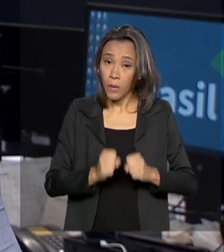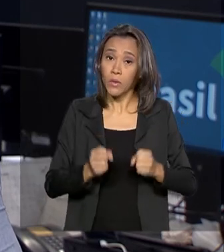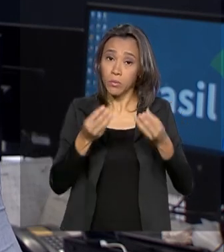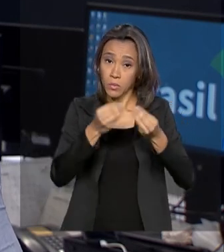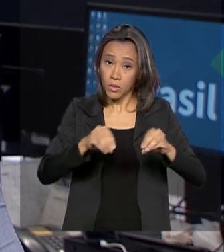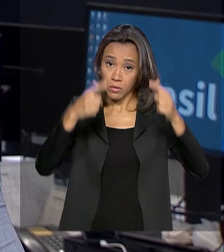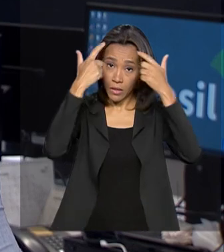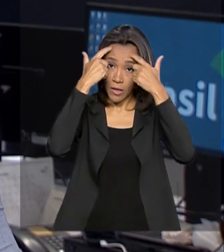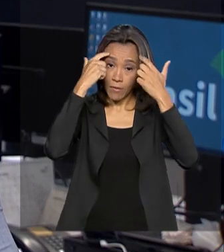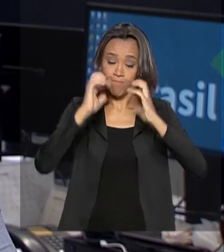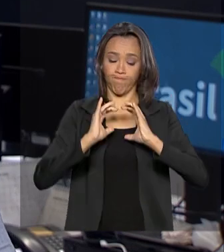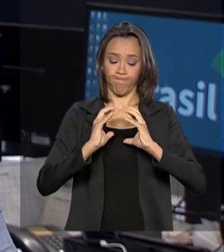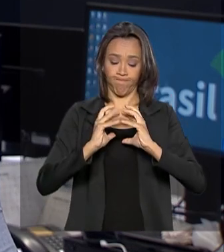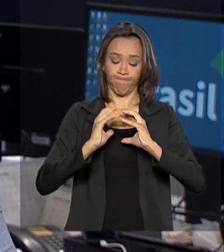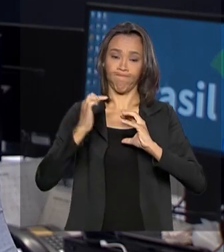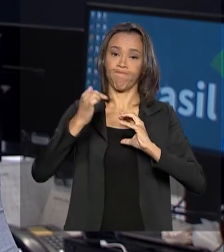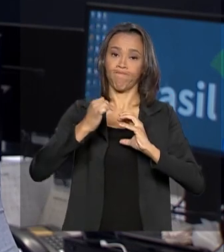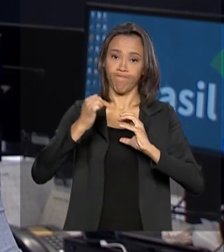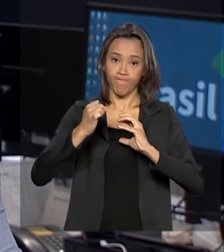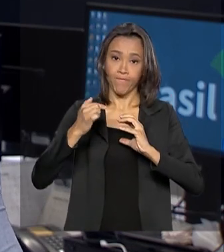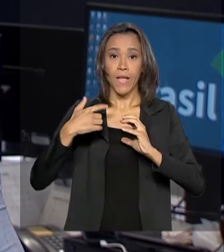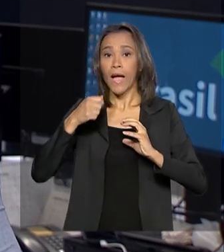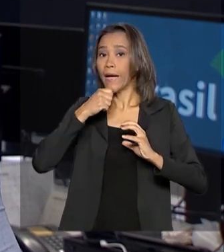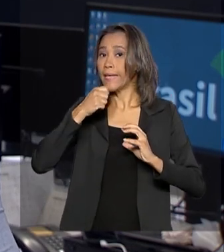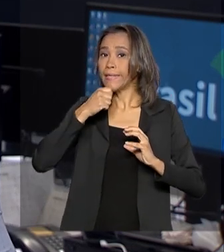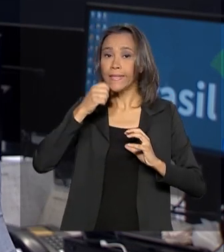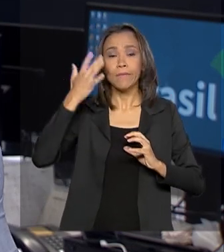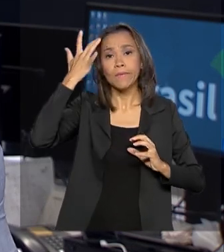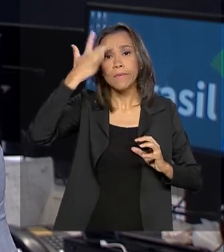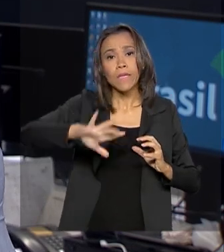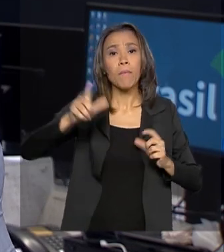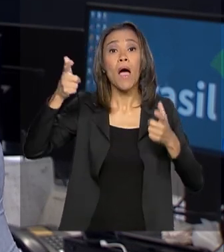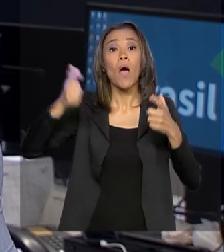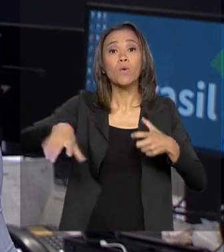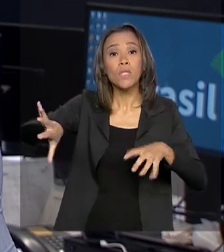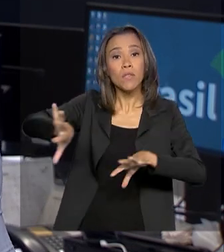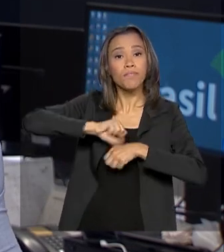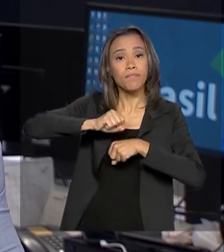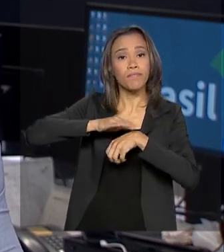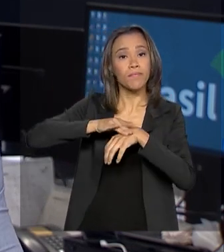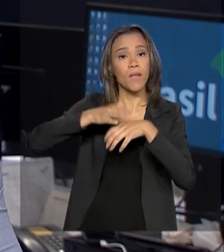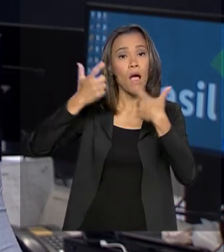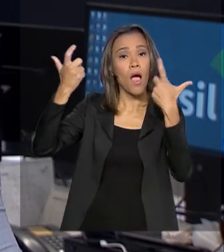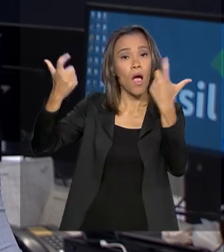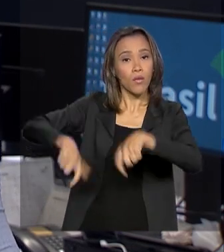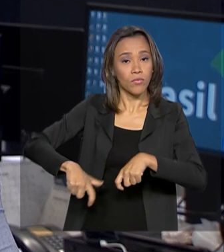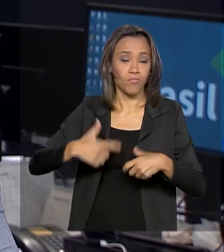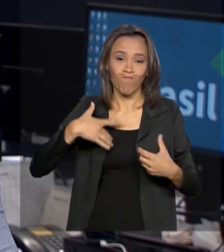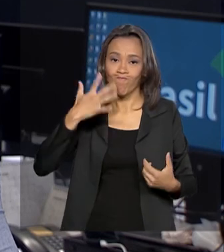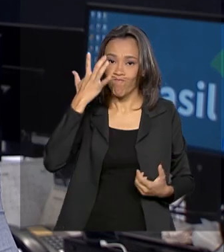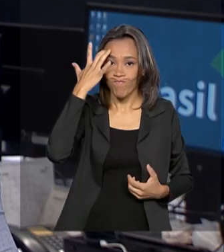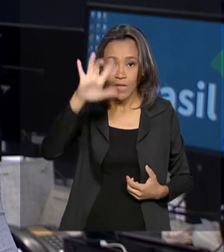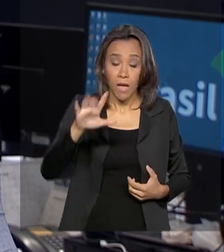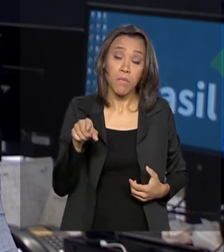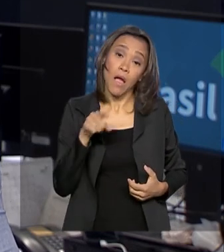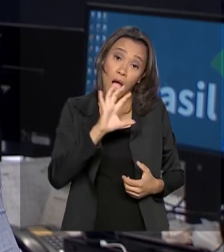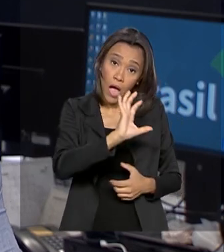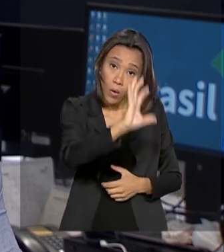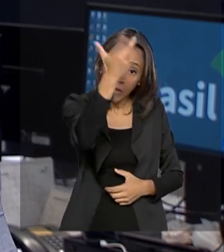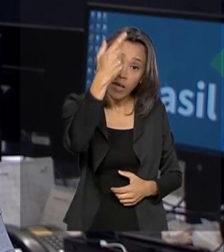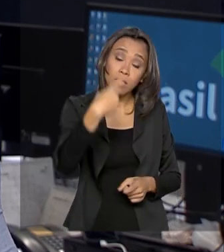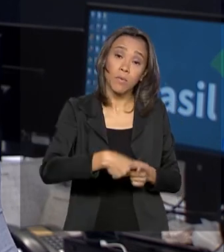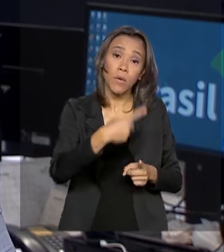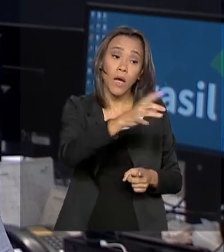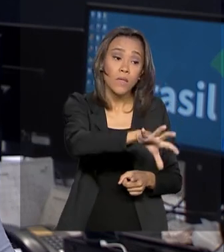neurológico. Ainda não está confirmada a origem da contaminação do paciente. A doença normalmente acontece por meio da